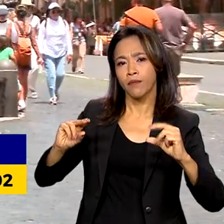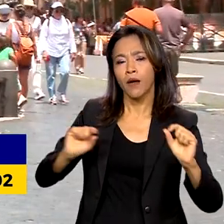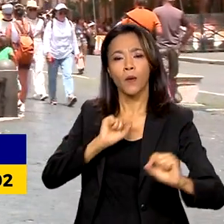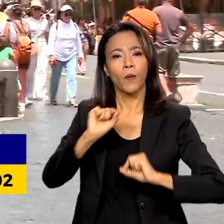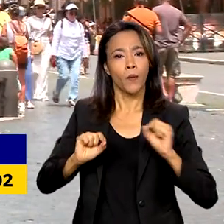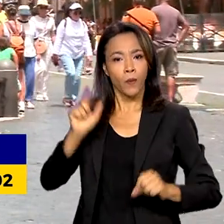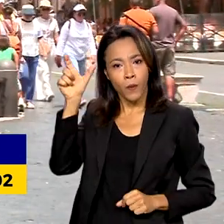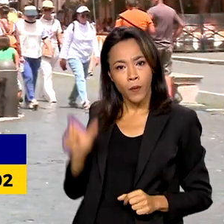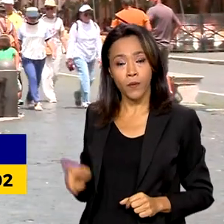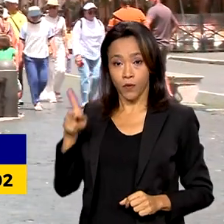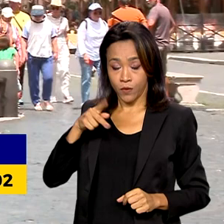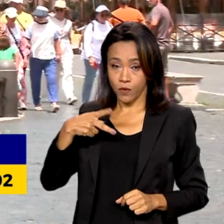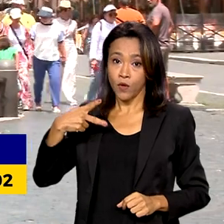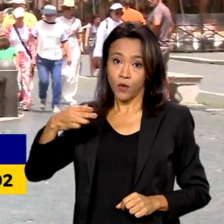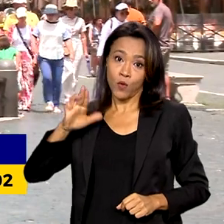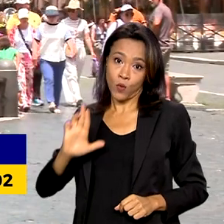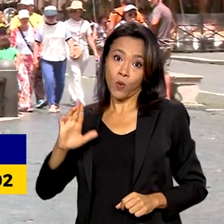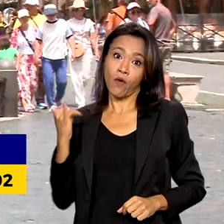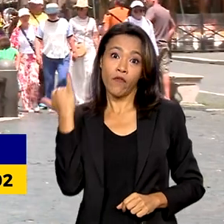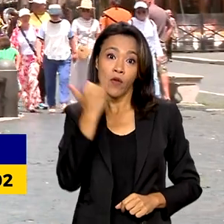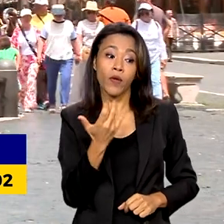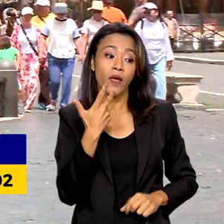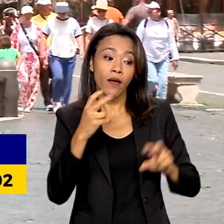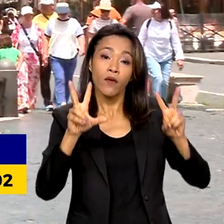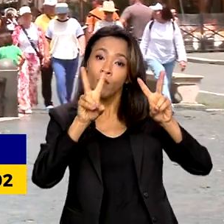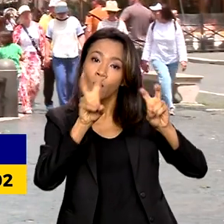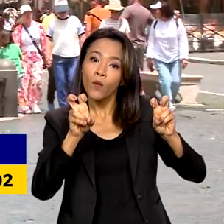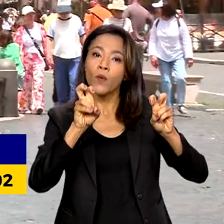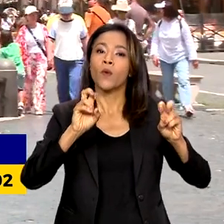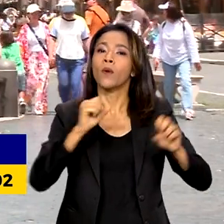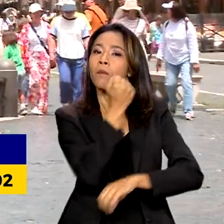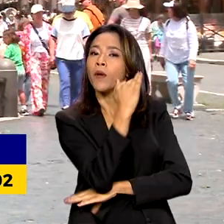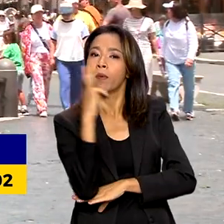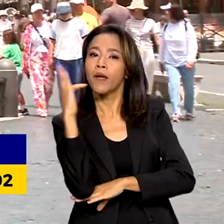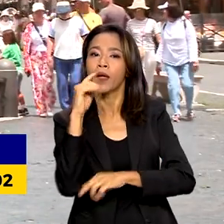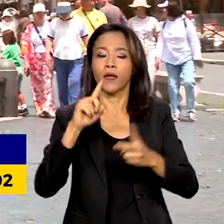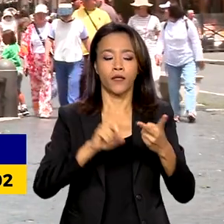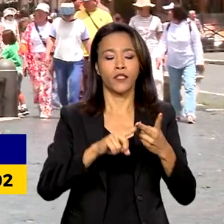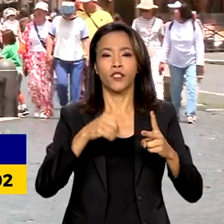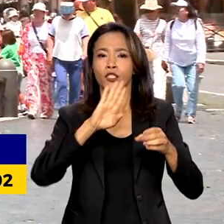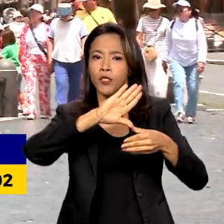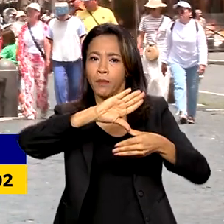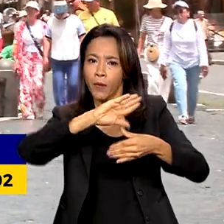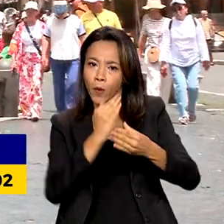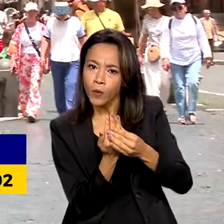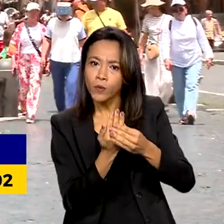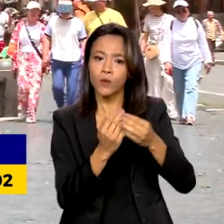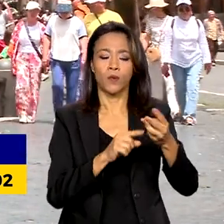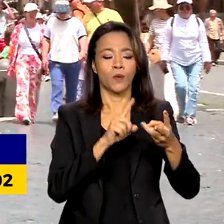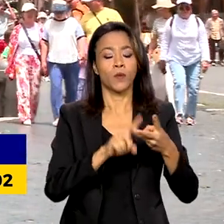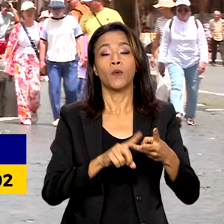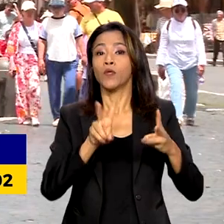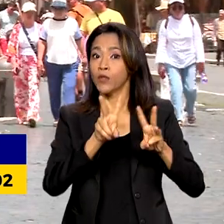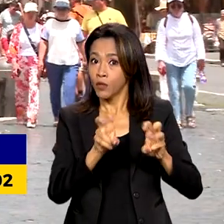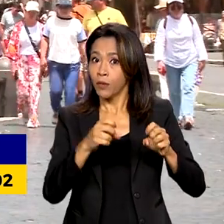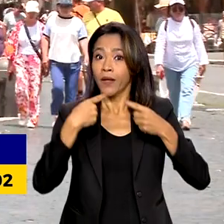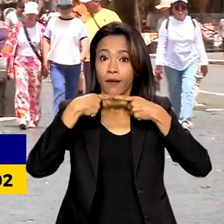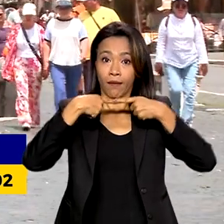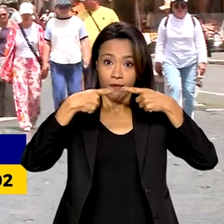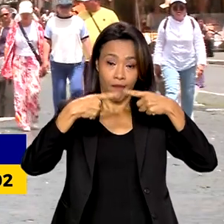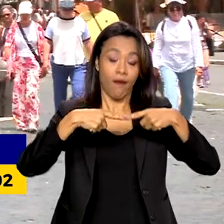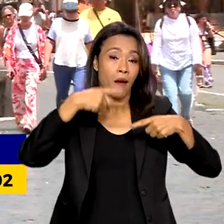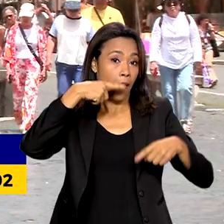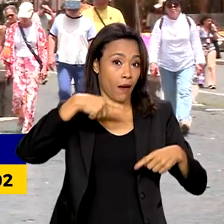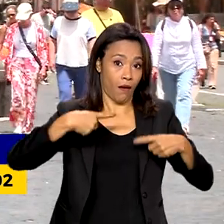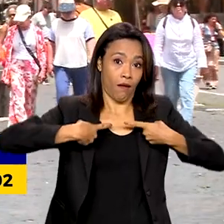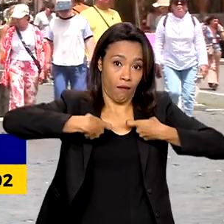Lula disse que pretende falar com o Papa sobre o meio ambiente, Mercosul, e também sobre a guerra entre a Rússia e